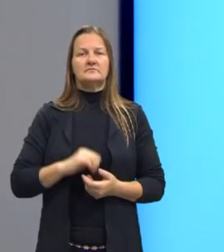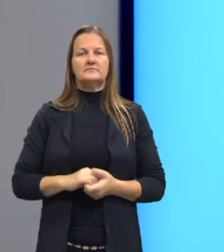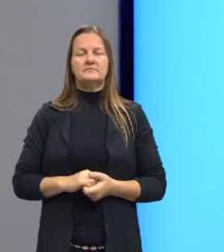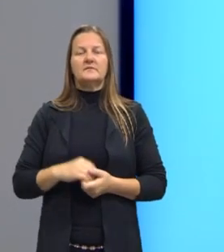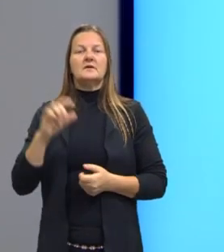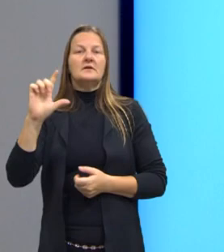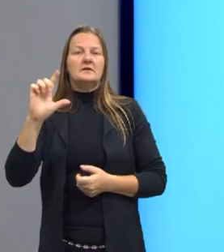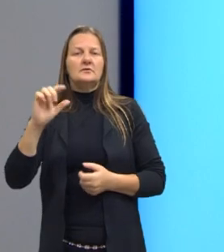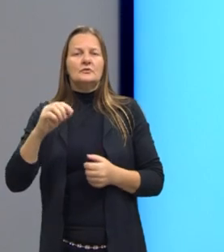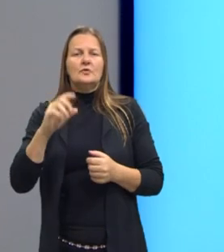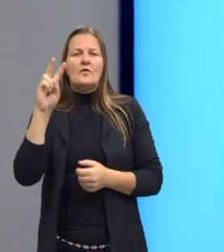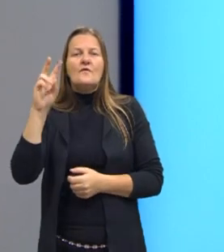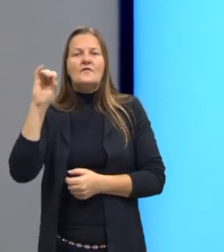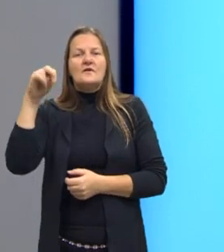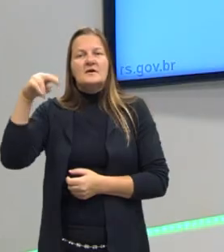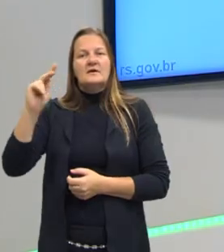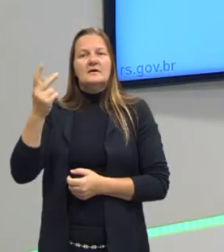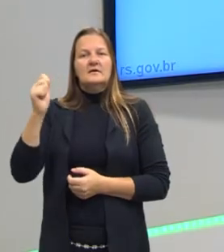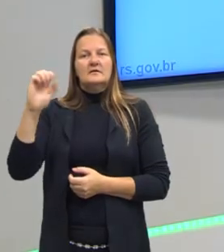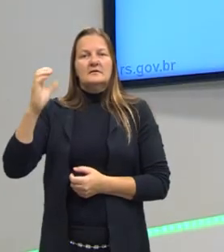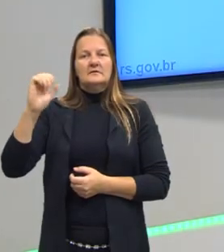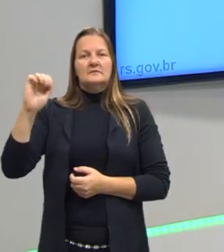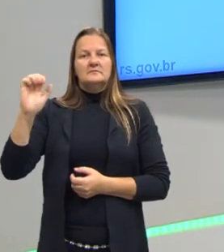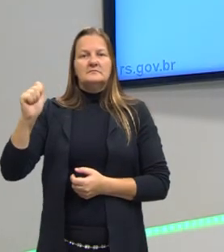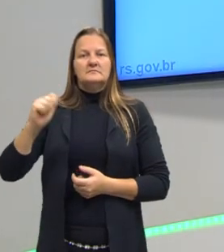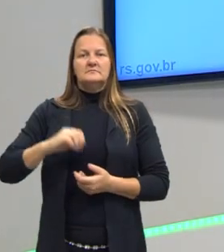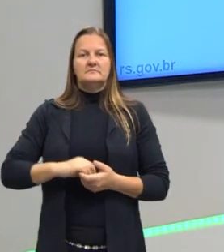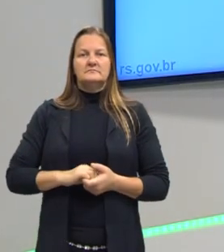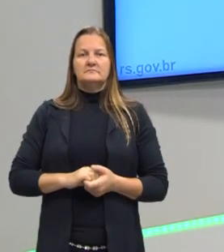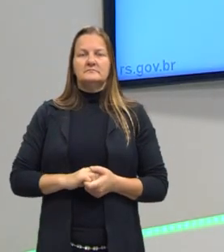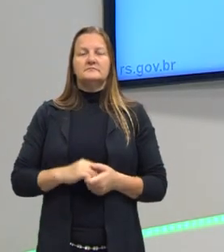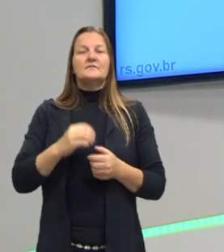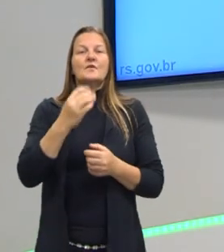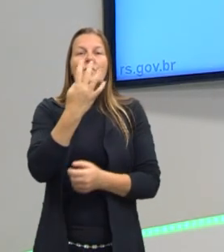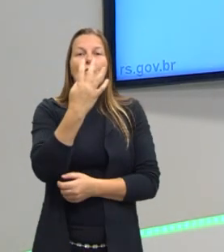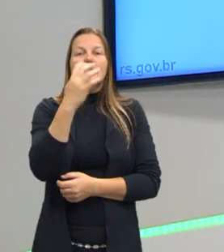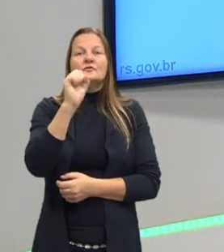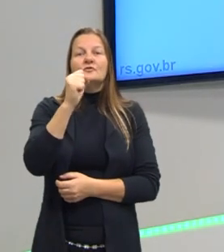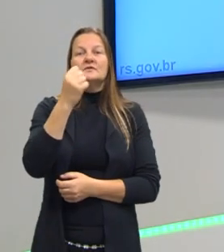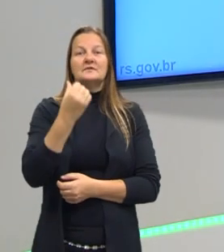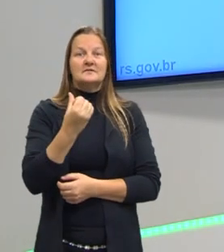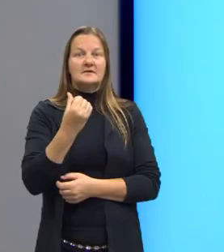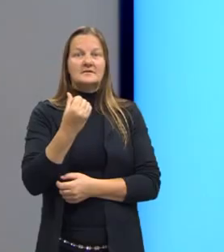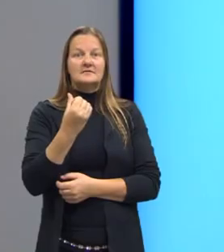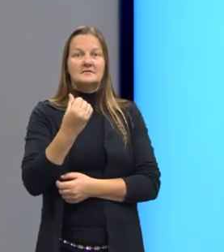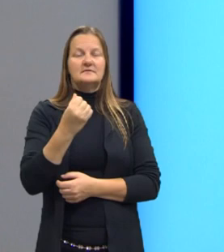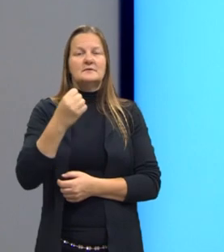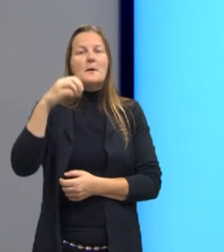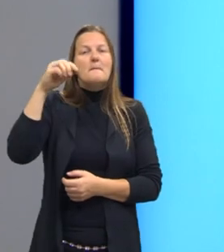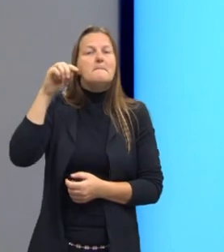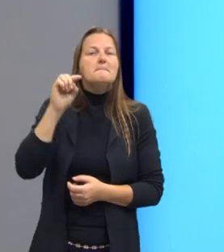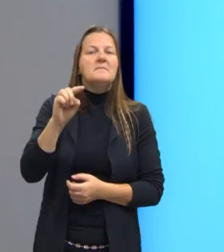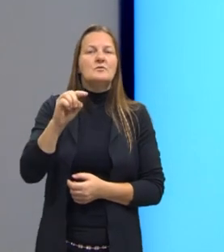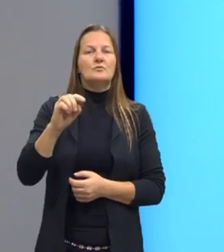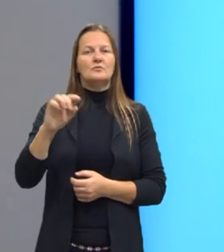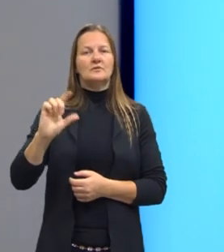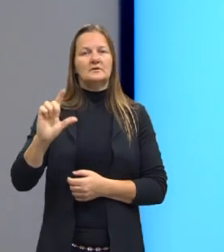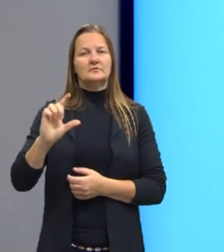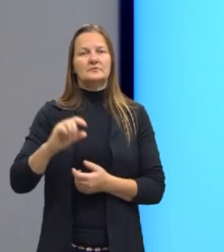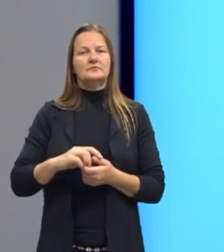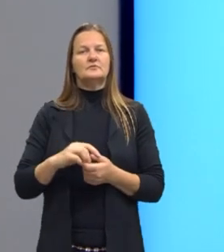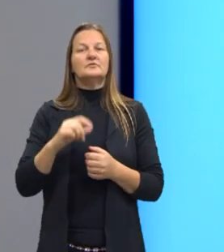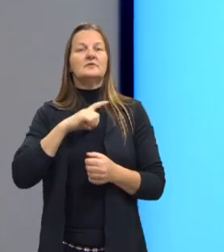litro de vinhaça, tá? Então, em 486 mil litros eu vou ter